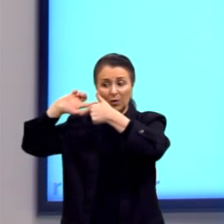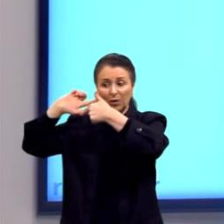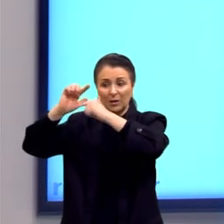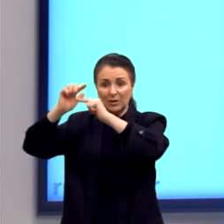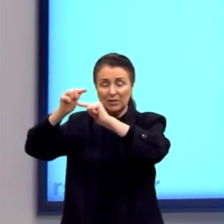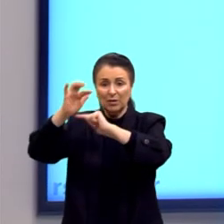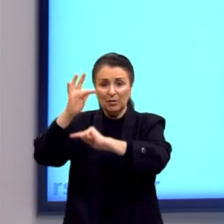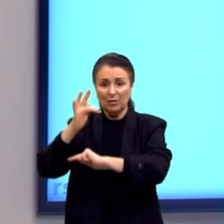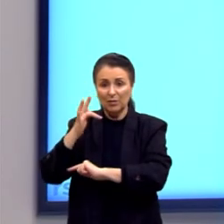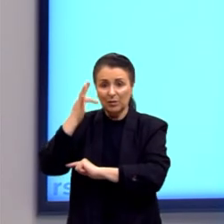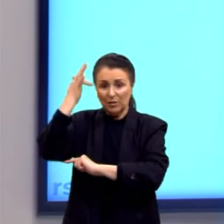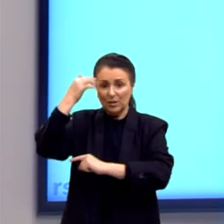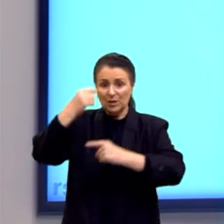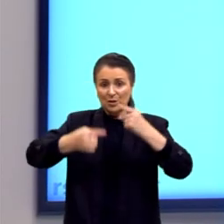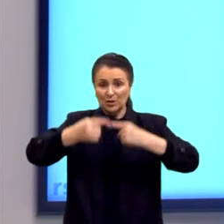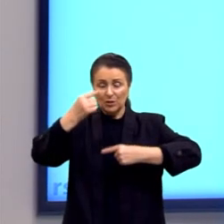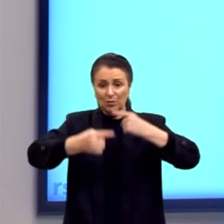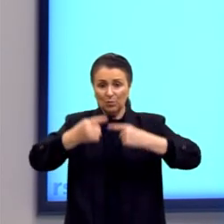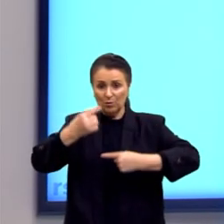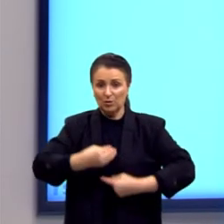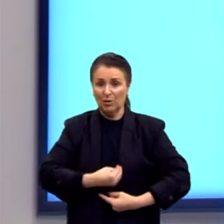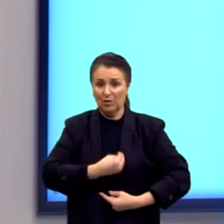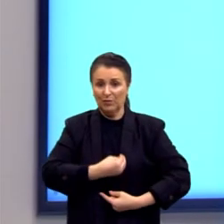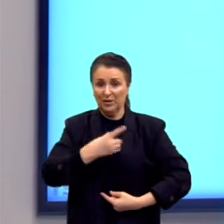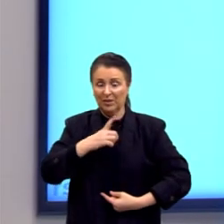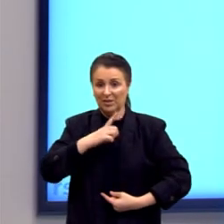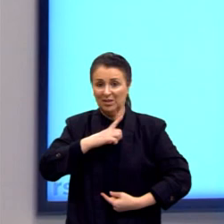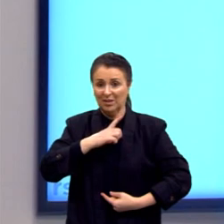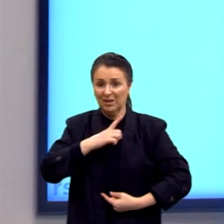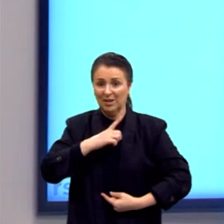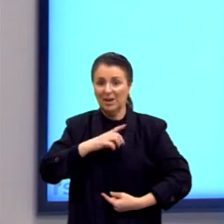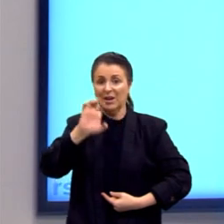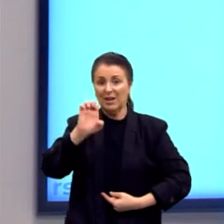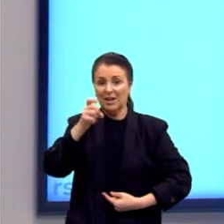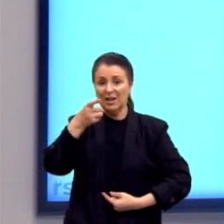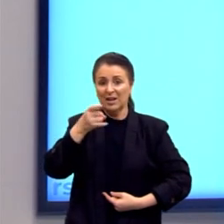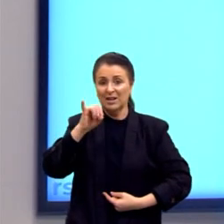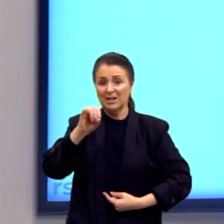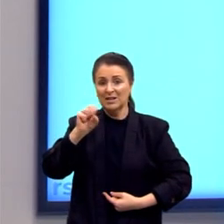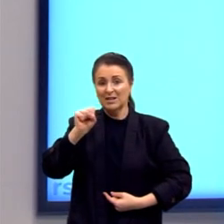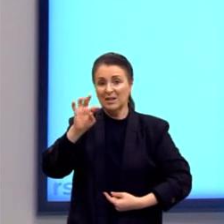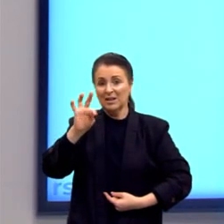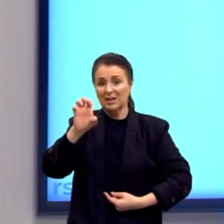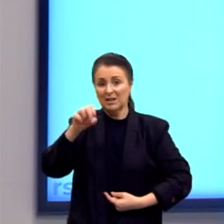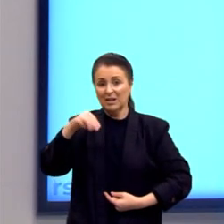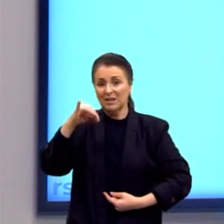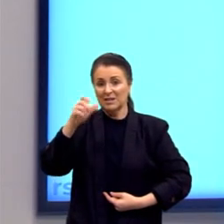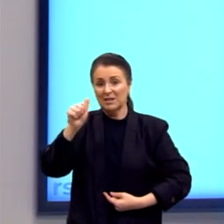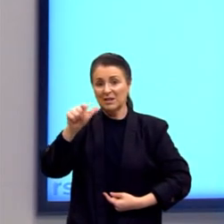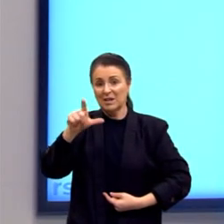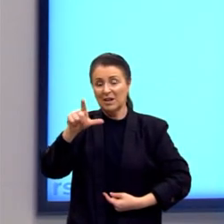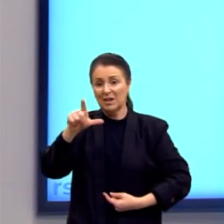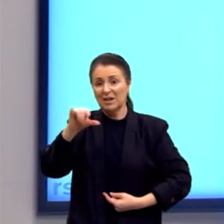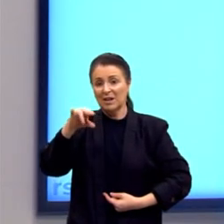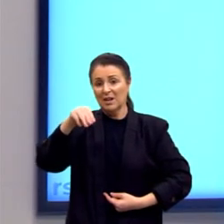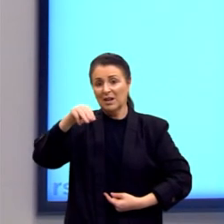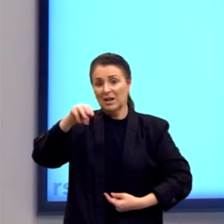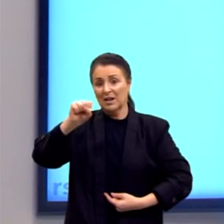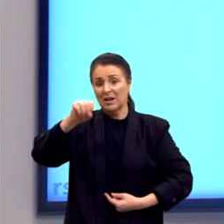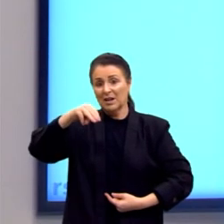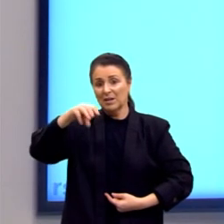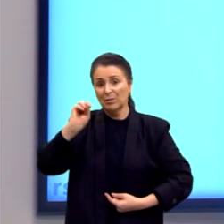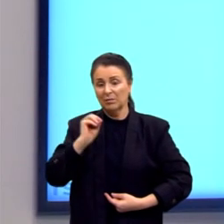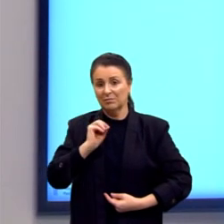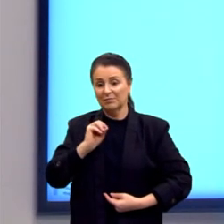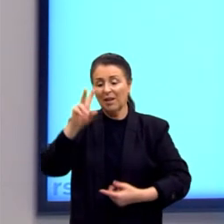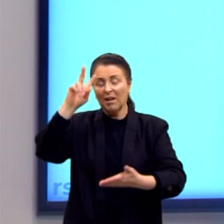que discute a questão da existência do ser humano é o existencialismo, a alternativa E, na questão do